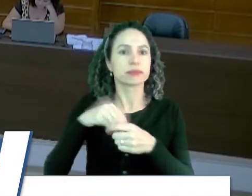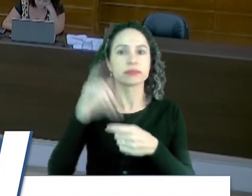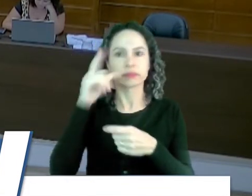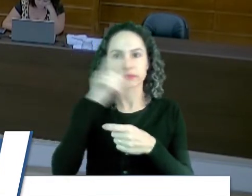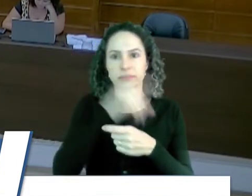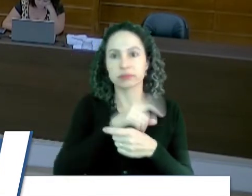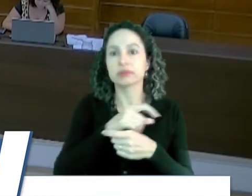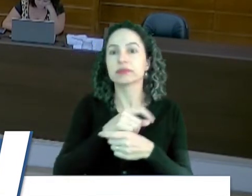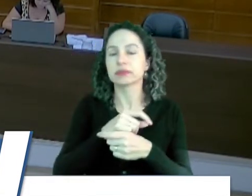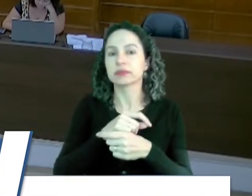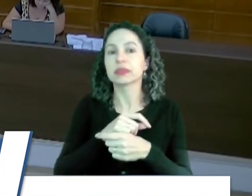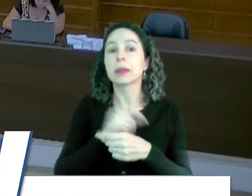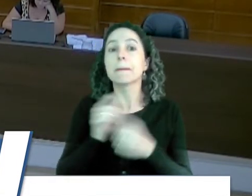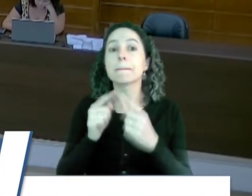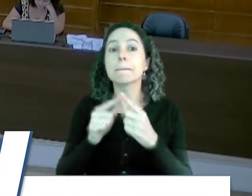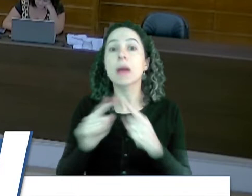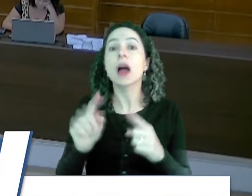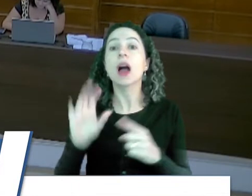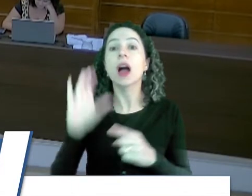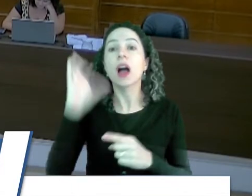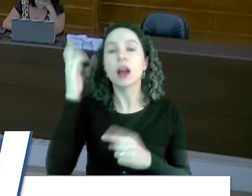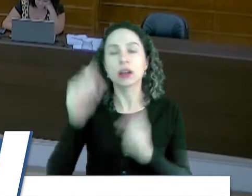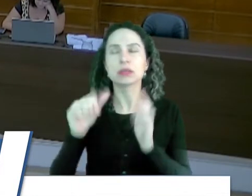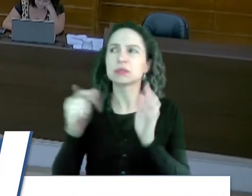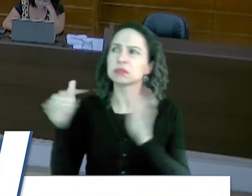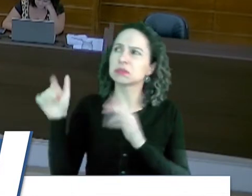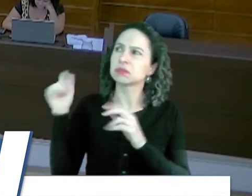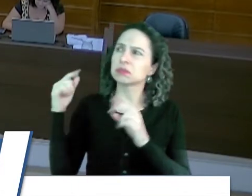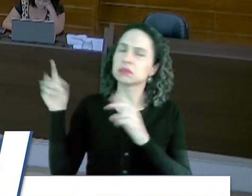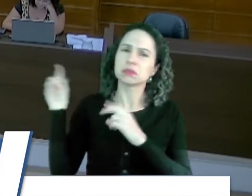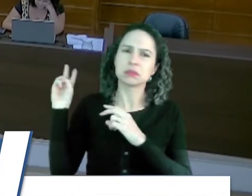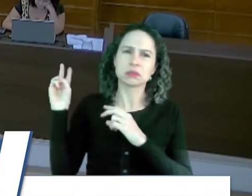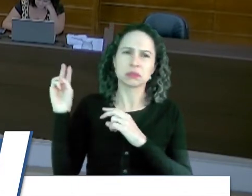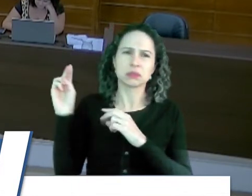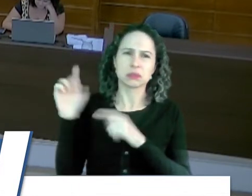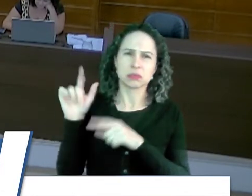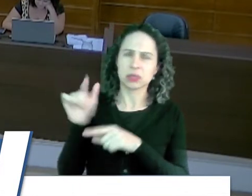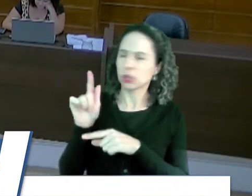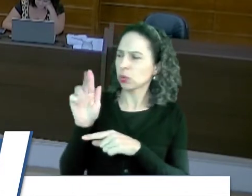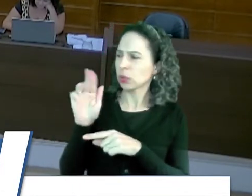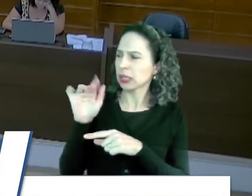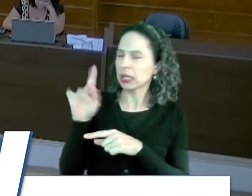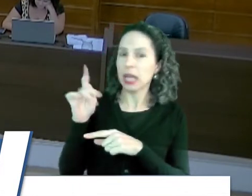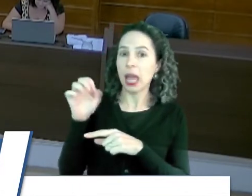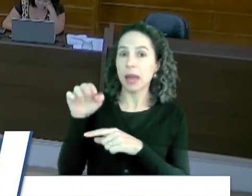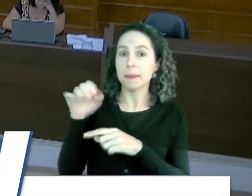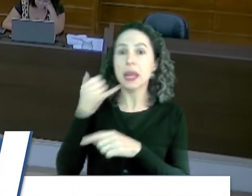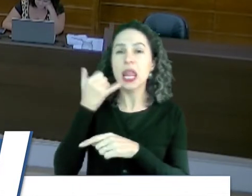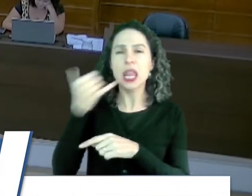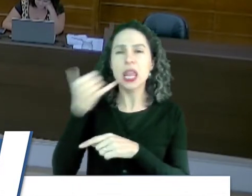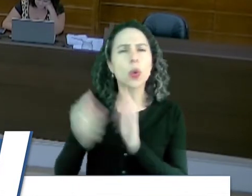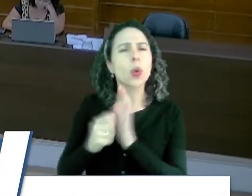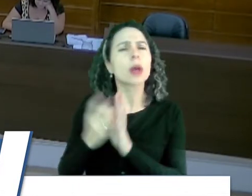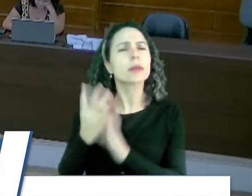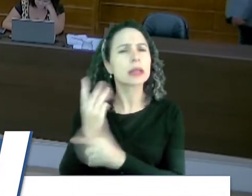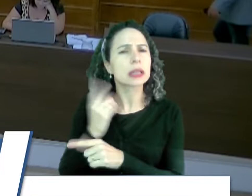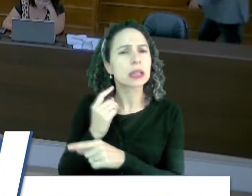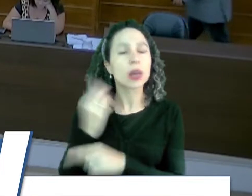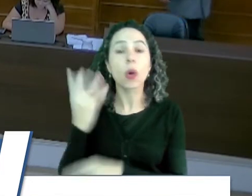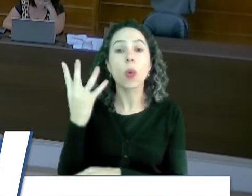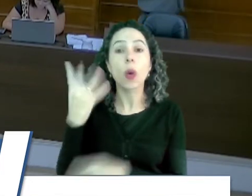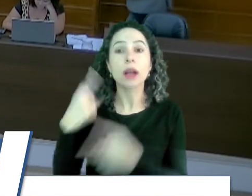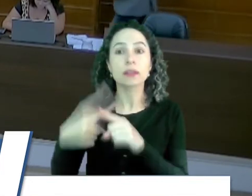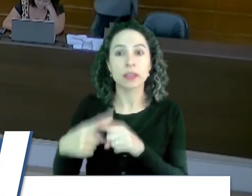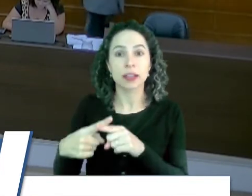que aconteceu umas duas semanas, não é, Guilherme? O Guilherme ligou, quantas vezes? Quatro vezes num